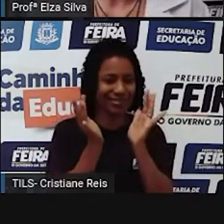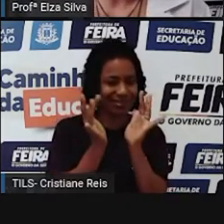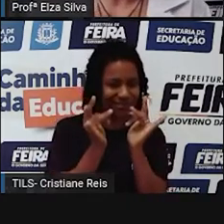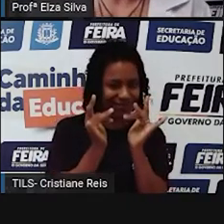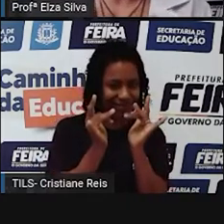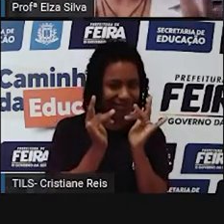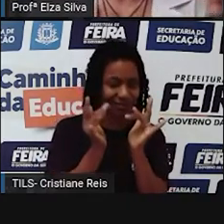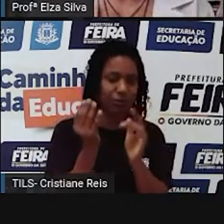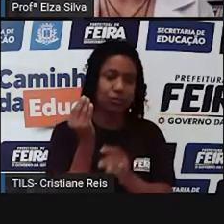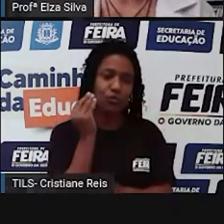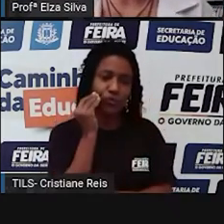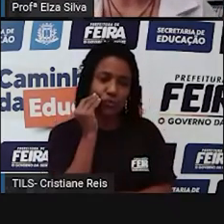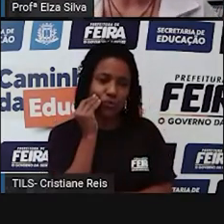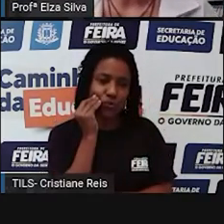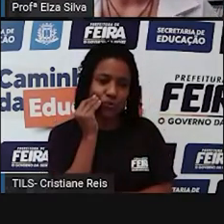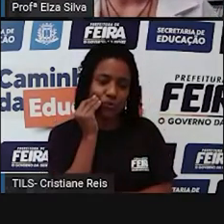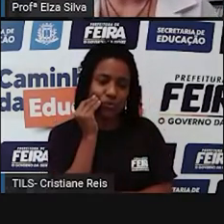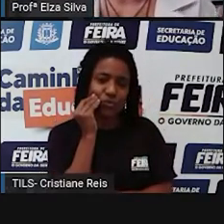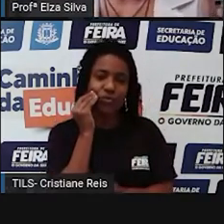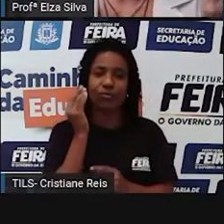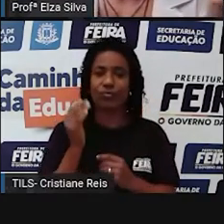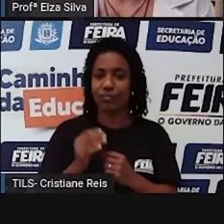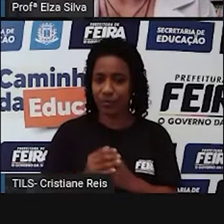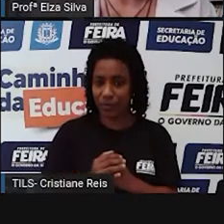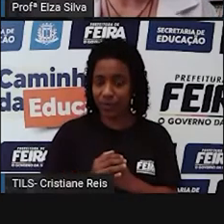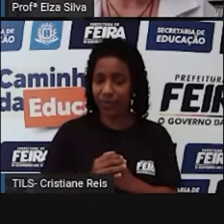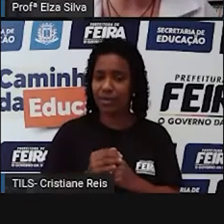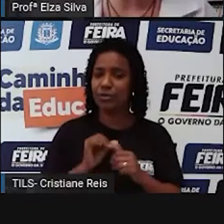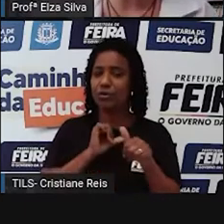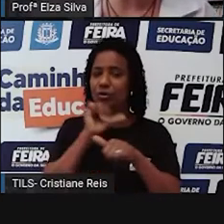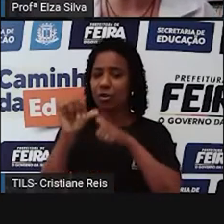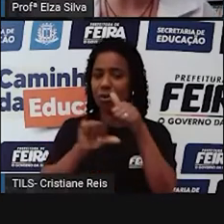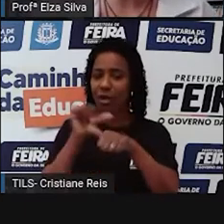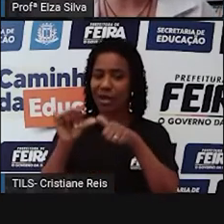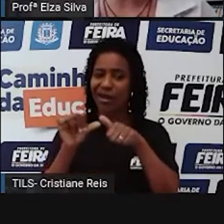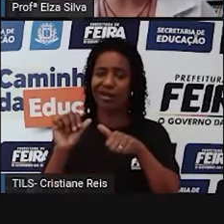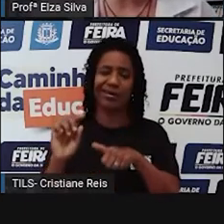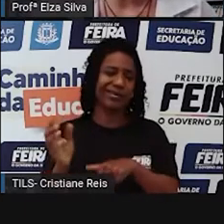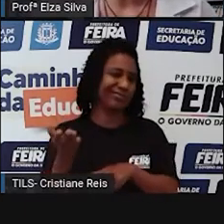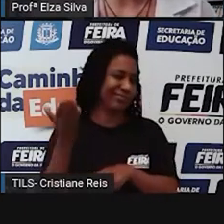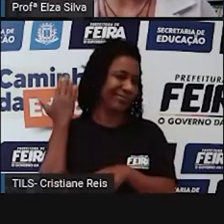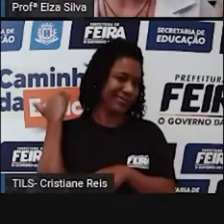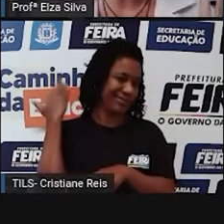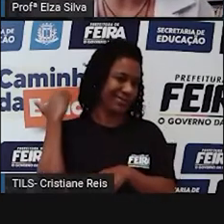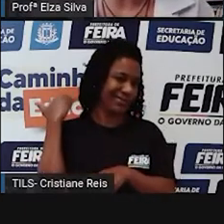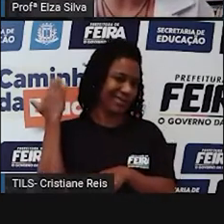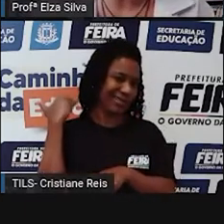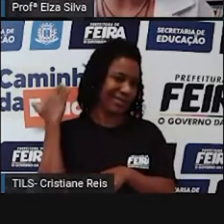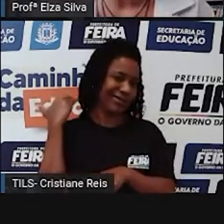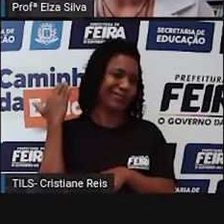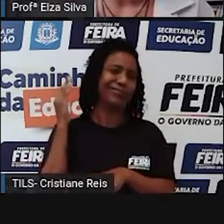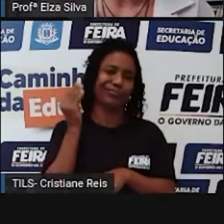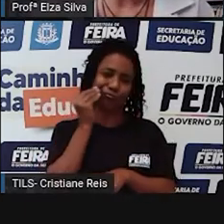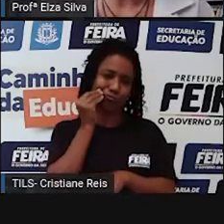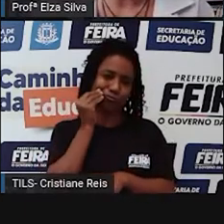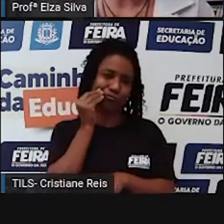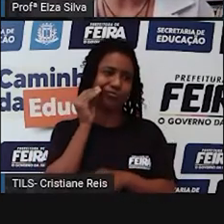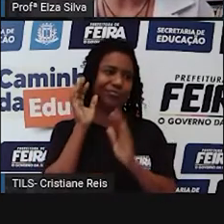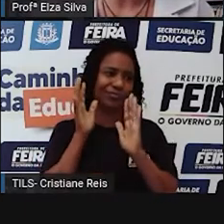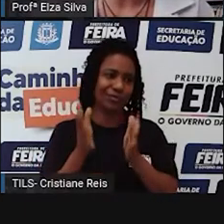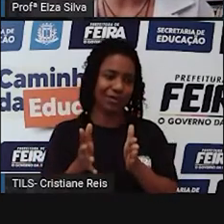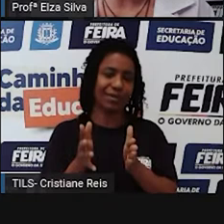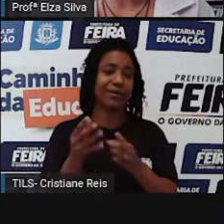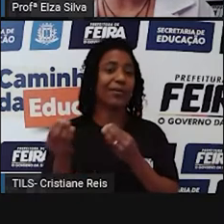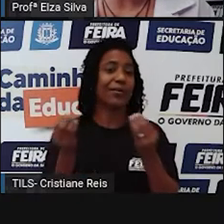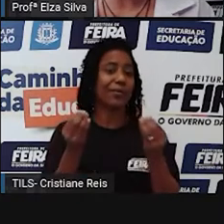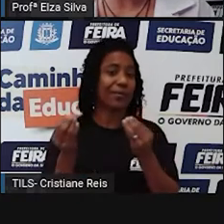quiser transformar essa ação em algo que já cresceu lá no passado, o que é que eu vou fazer? Observem que o